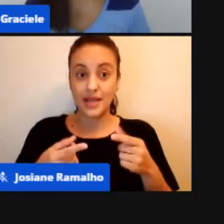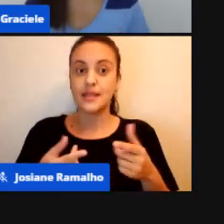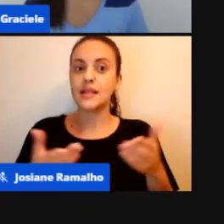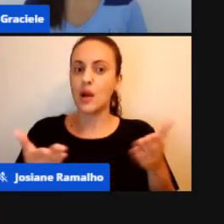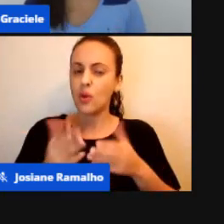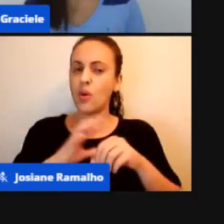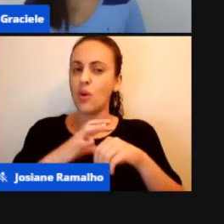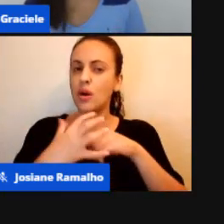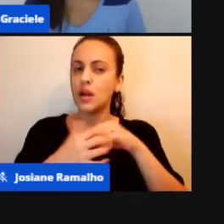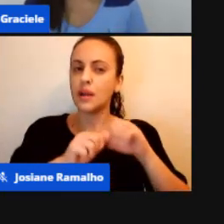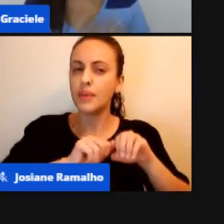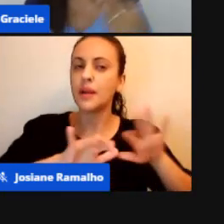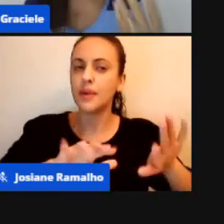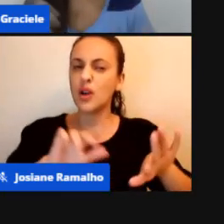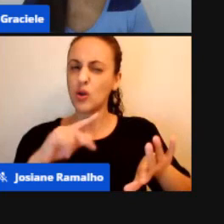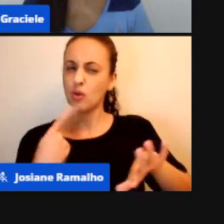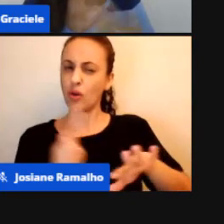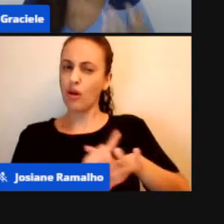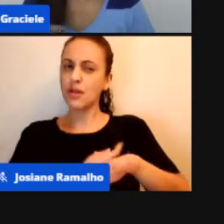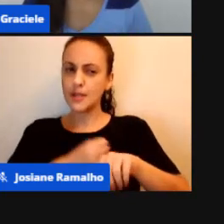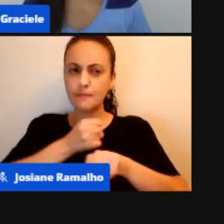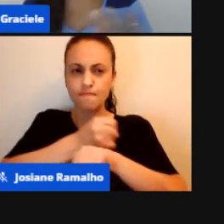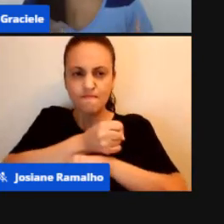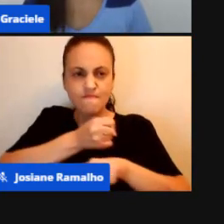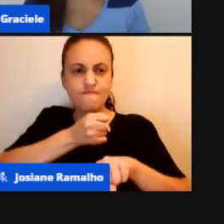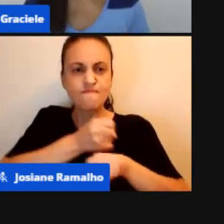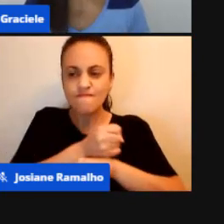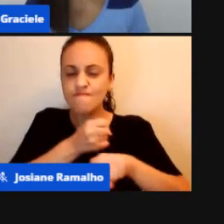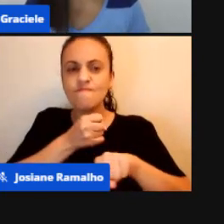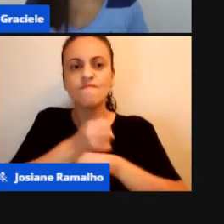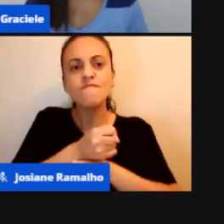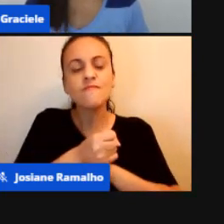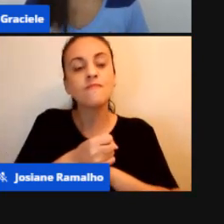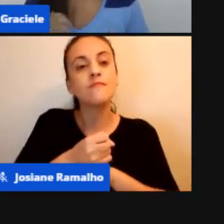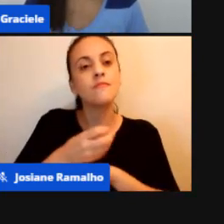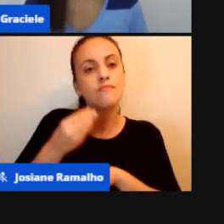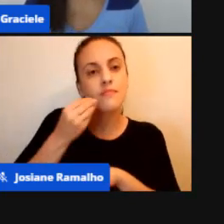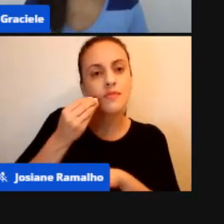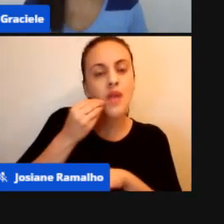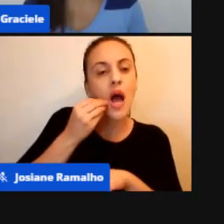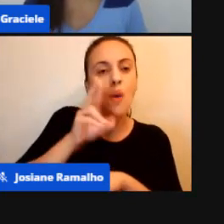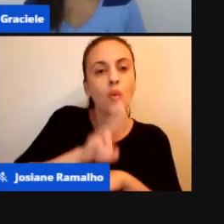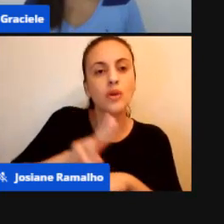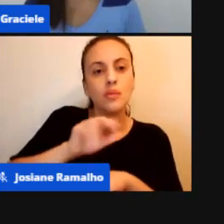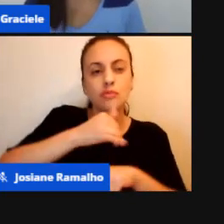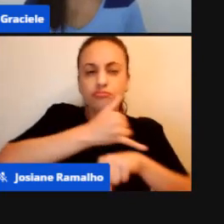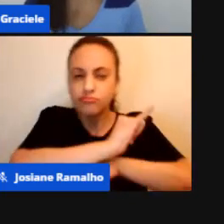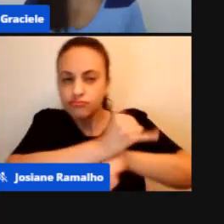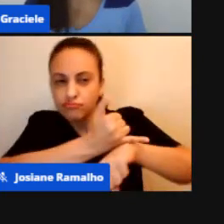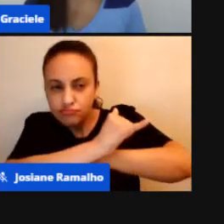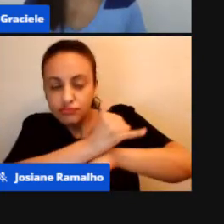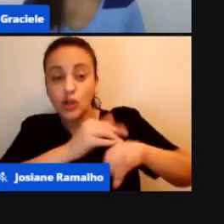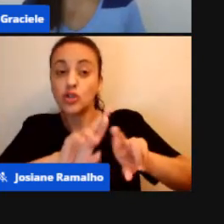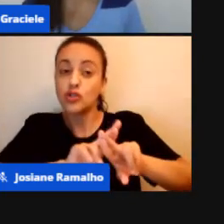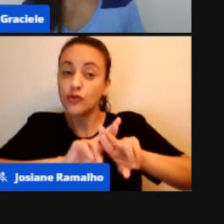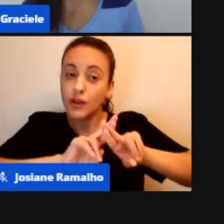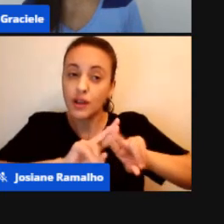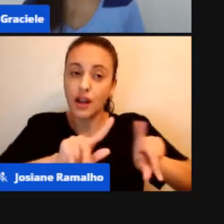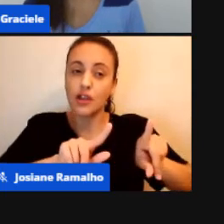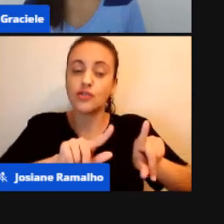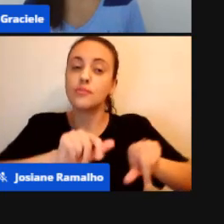Atrás De fazer Outras Outras Abordagens Para que possamos Avaliar Esse aluno Com